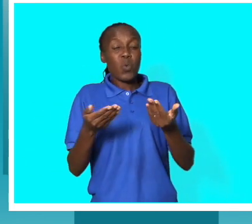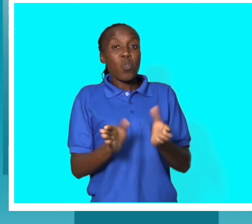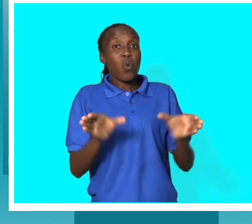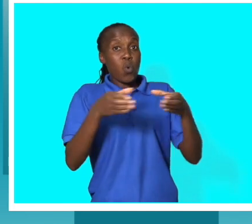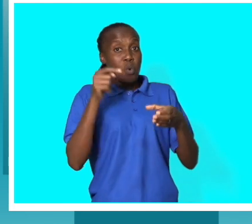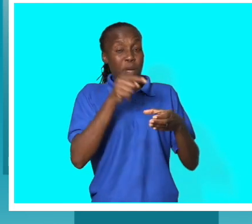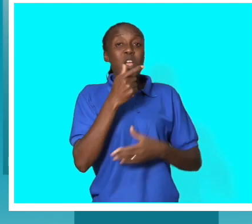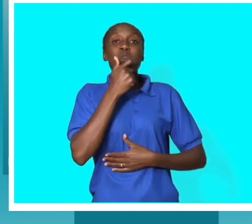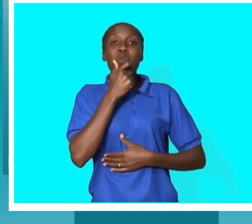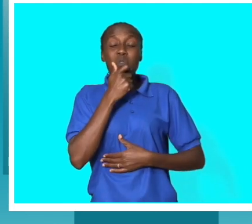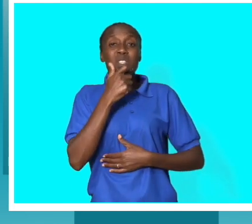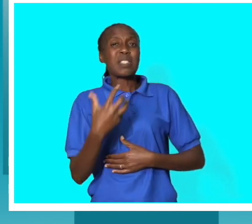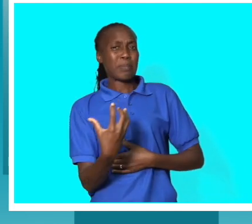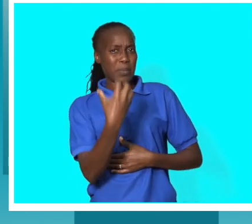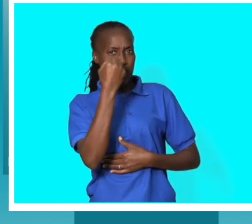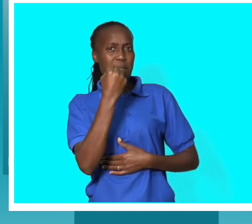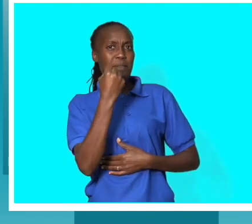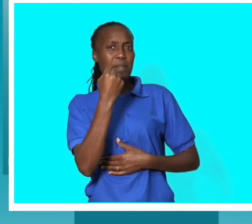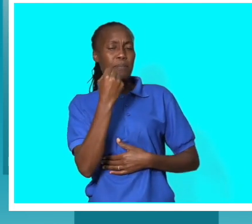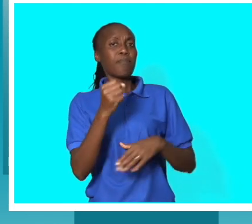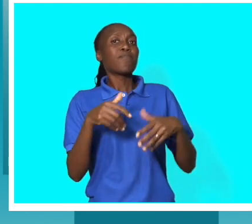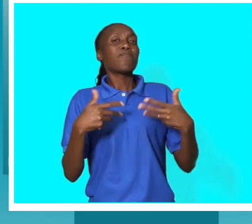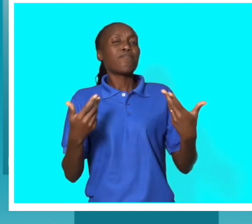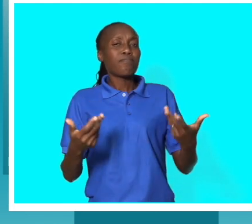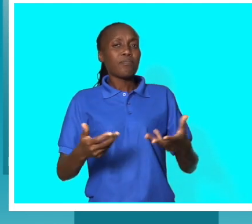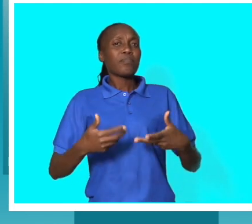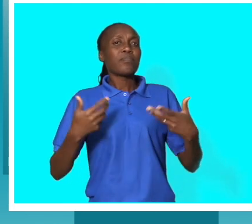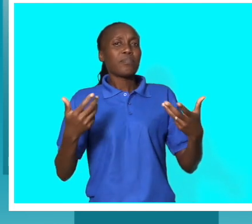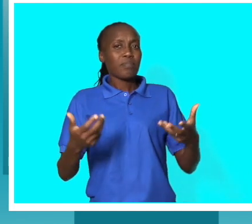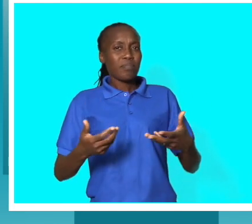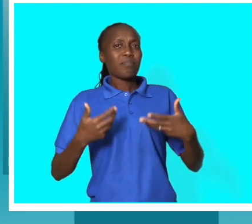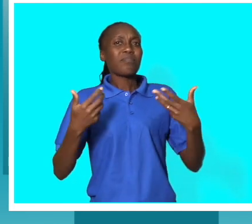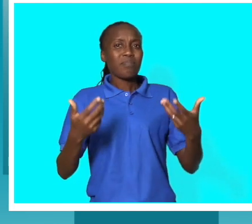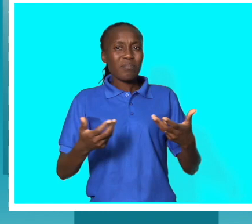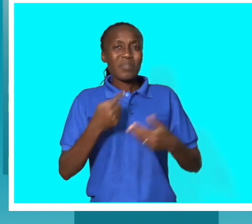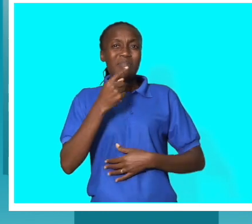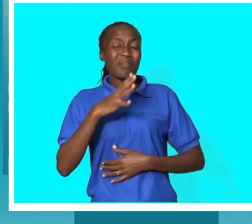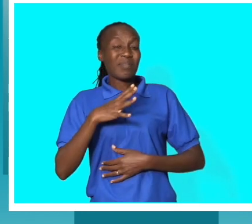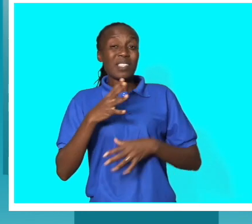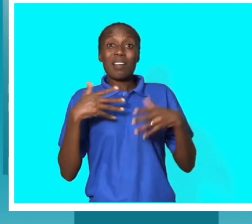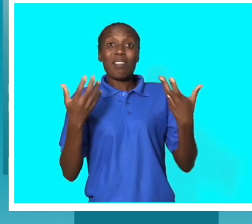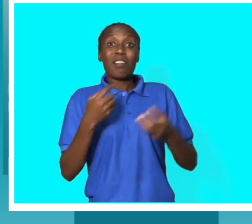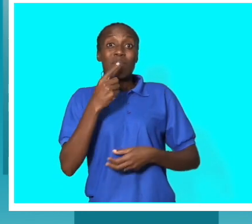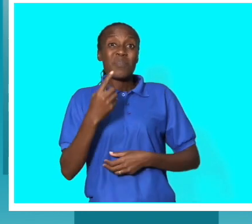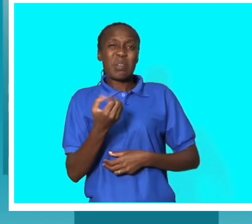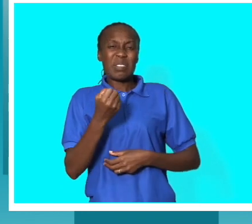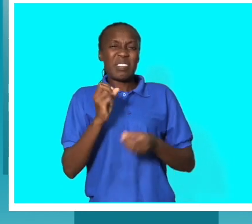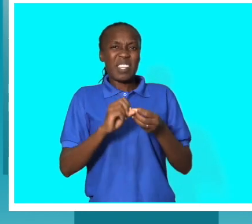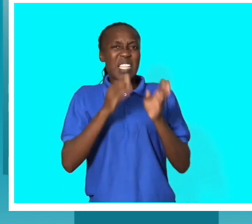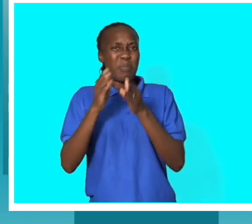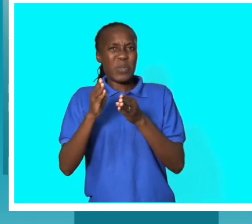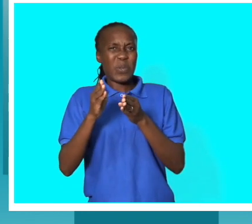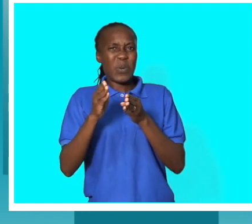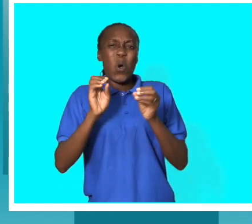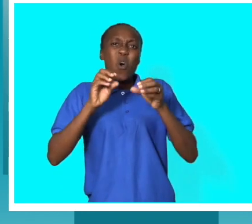árbitros, caso haja necessidade, não vou dizer punir, suspender a